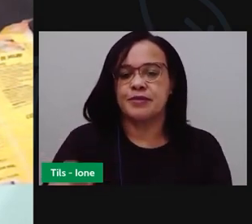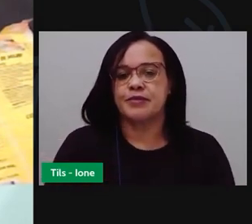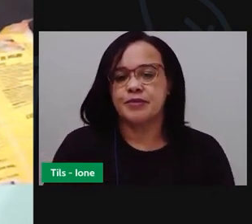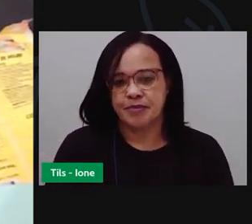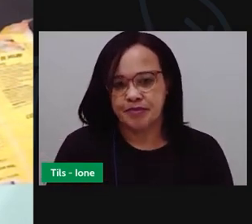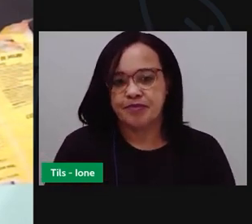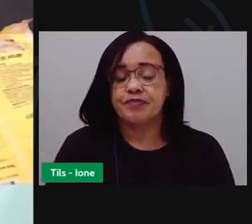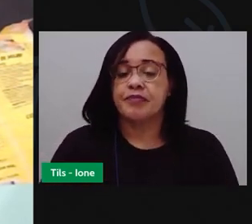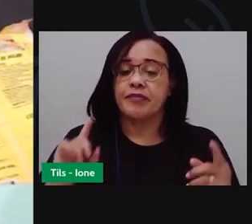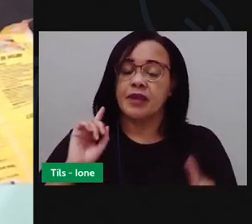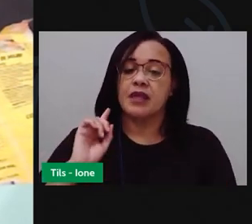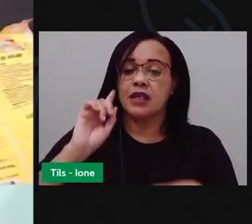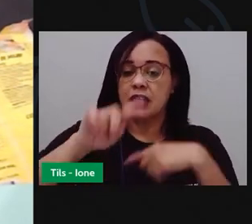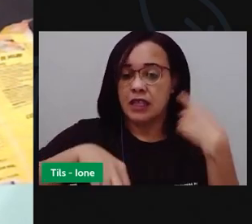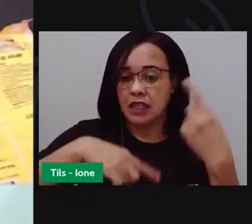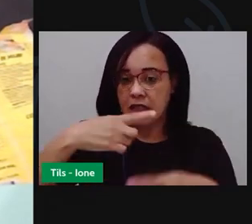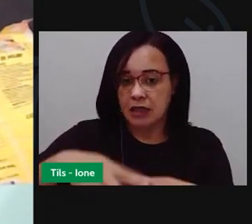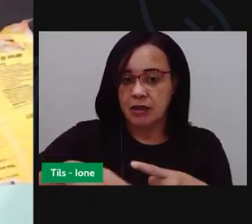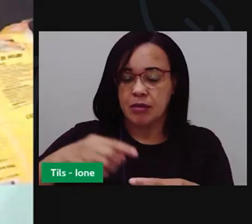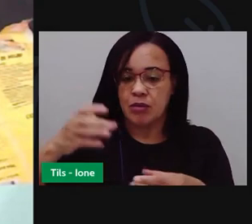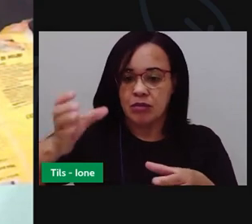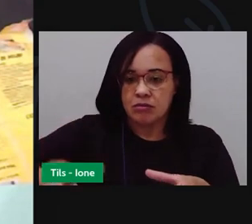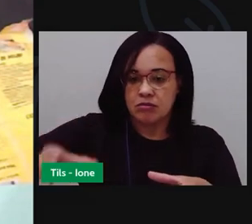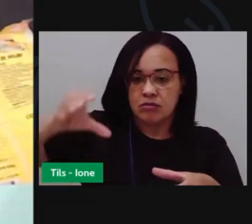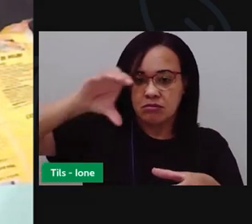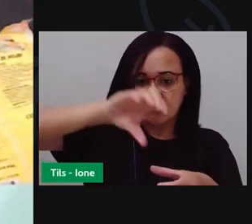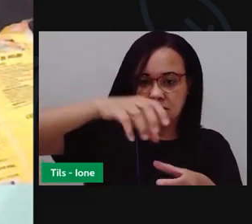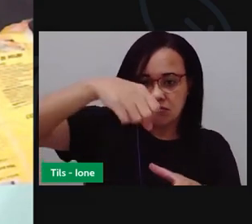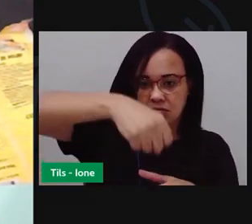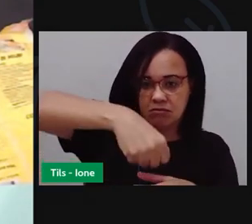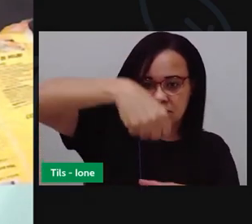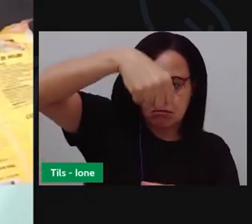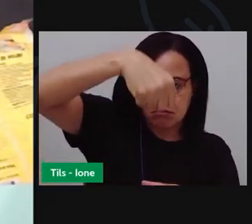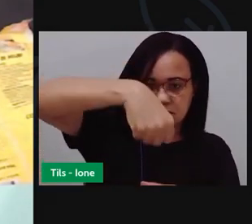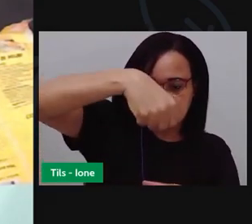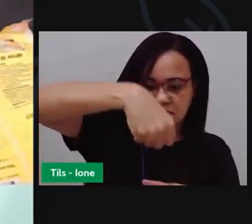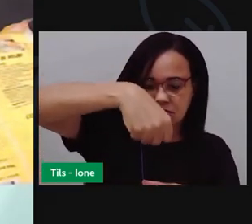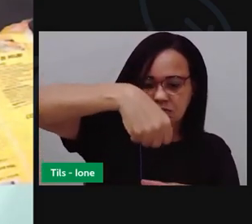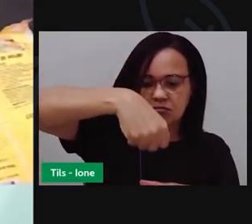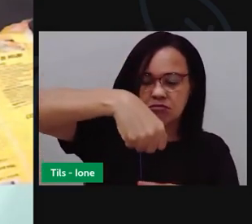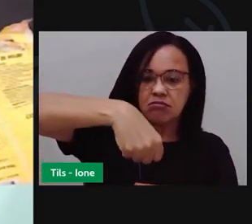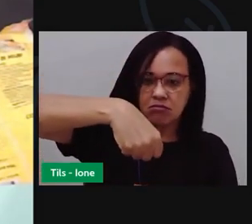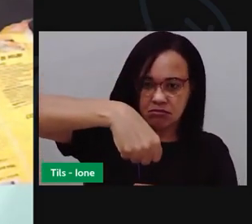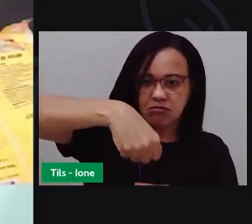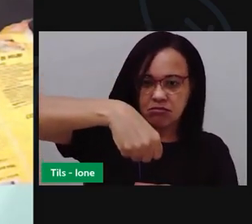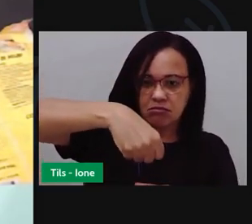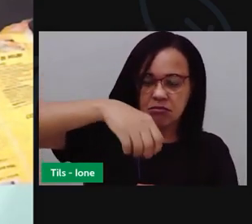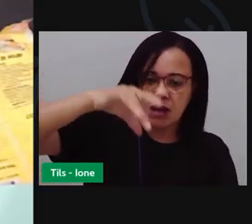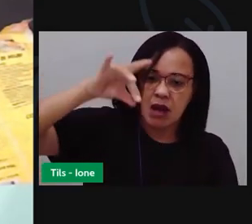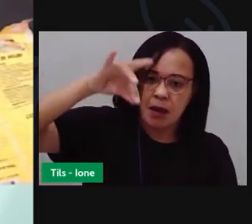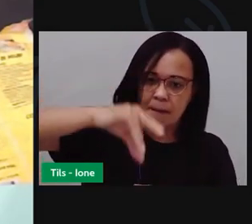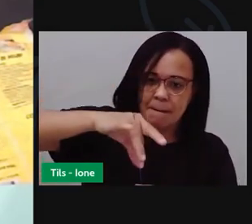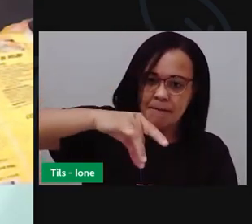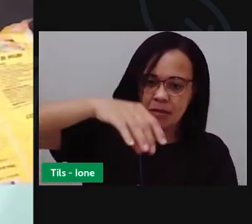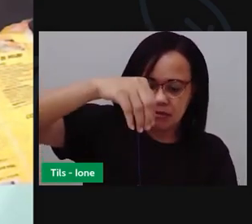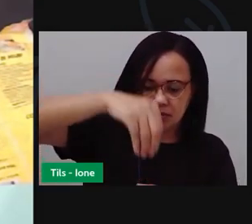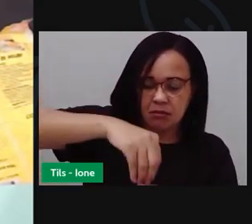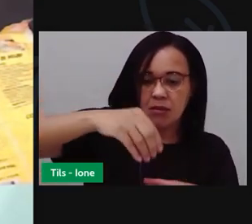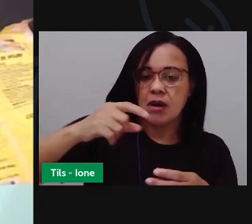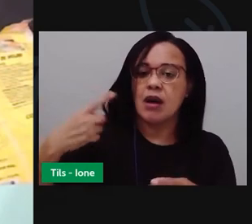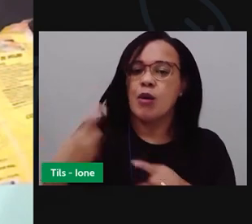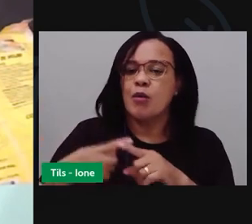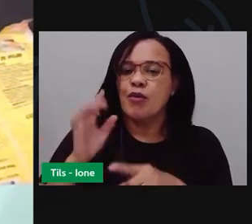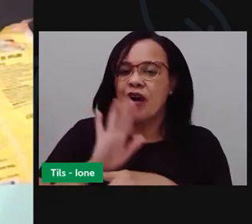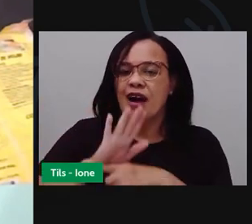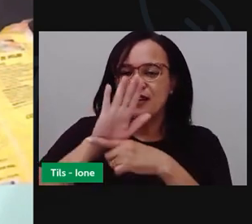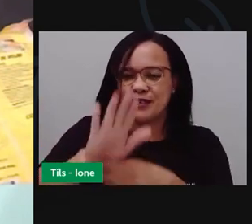E depois eu vou colocar esse suporte que tem aqui na cuscuzeira, que ajuda a desinformar o